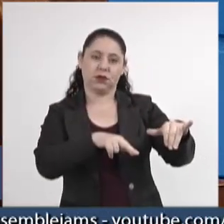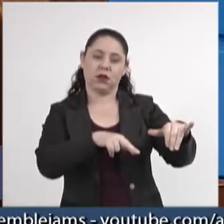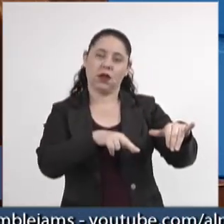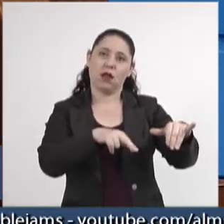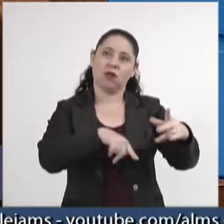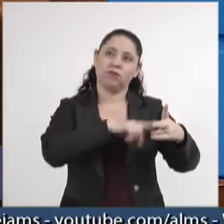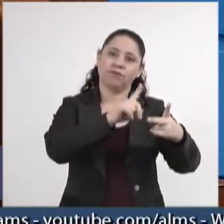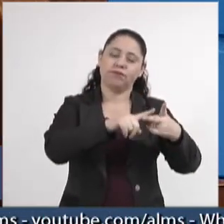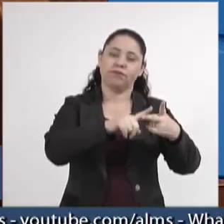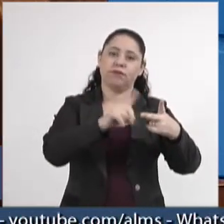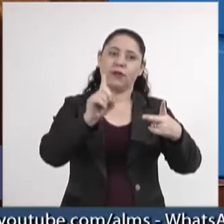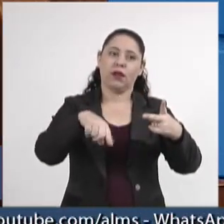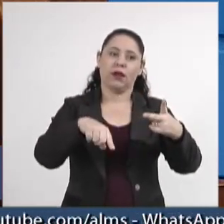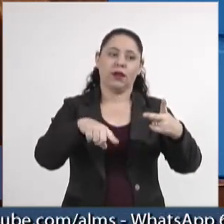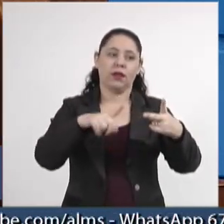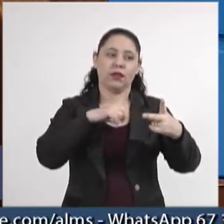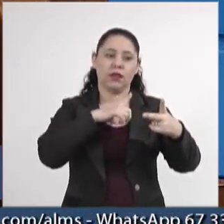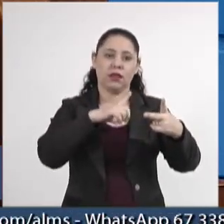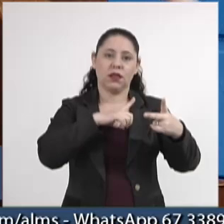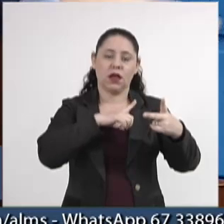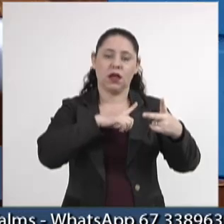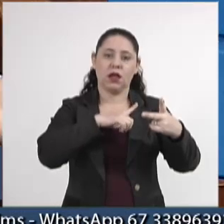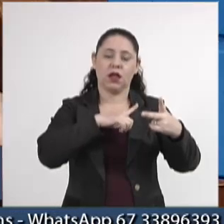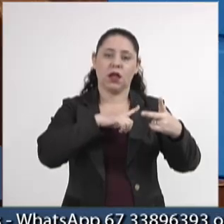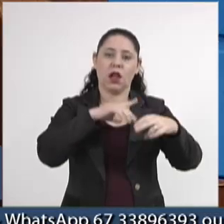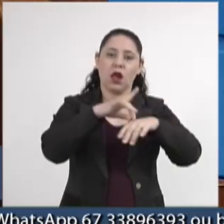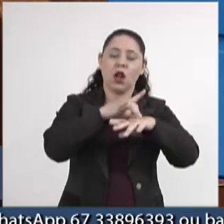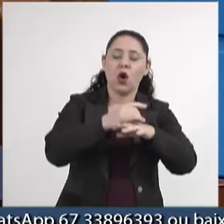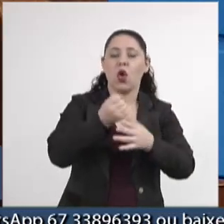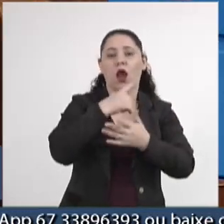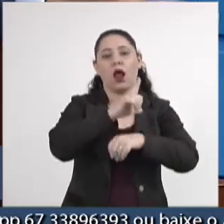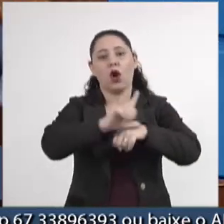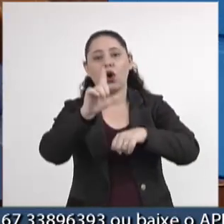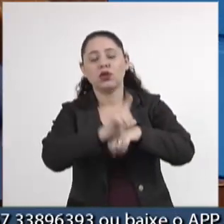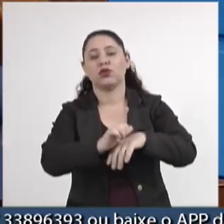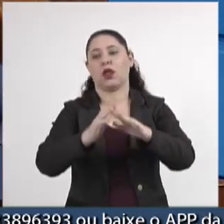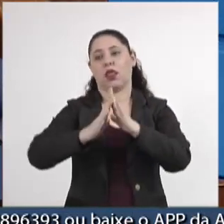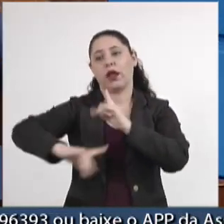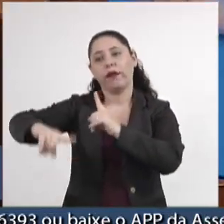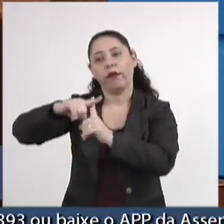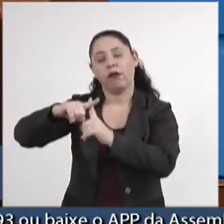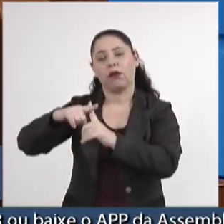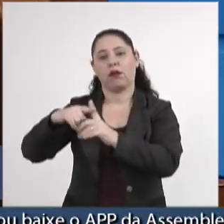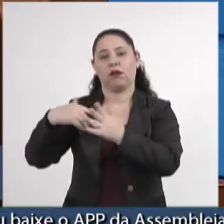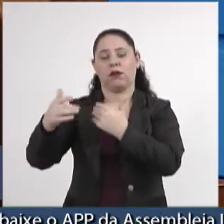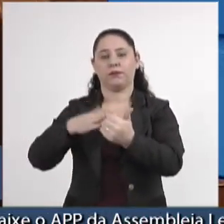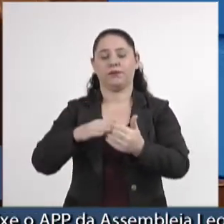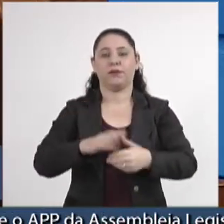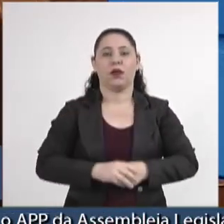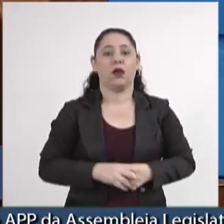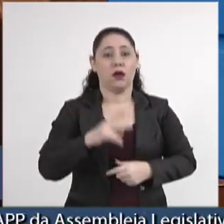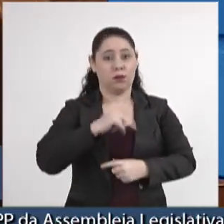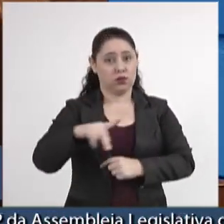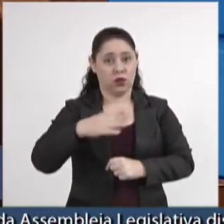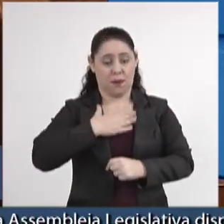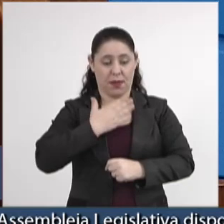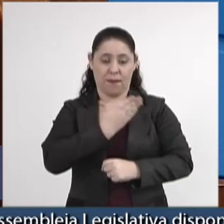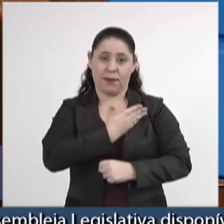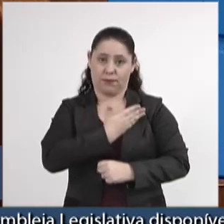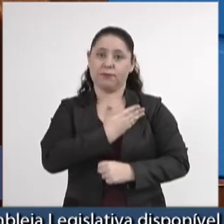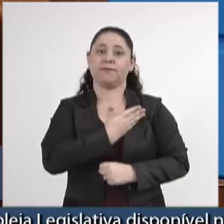açougue, na loja, na igreja. Uma professora, amiga minha,